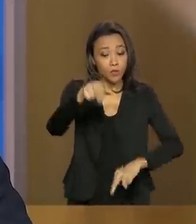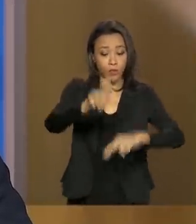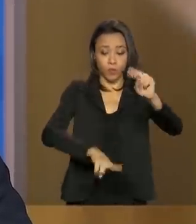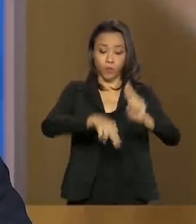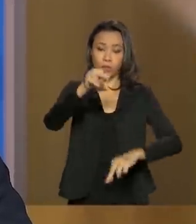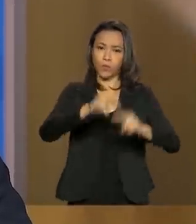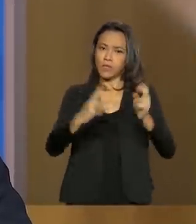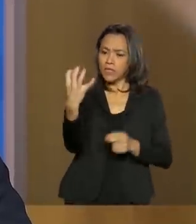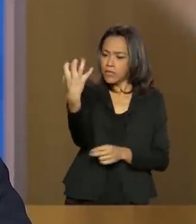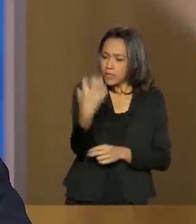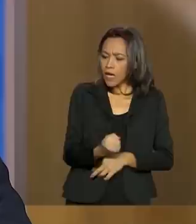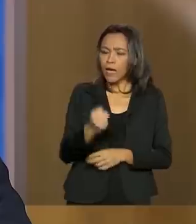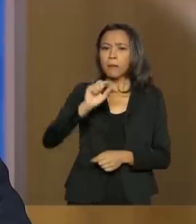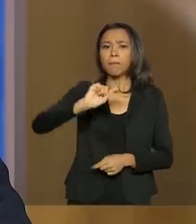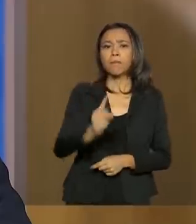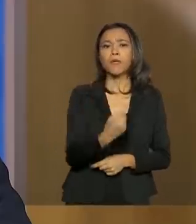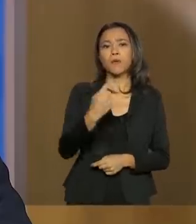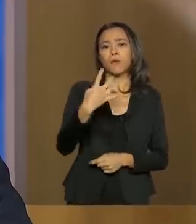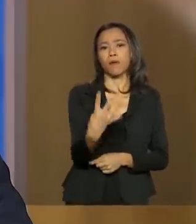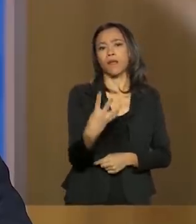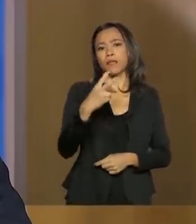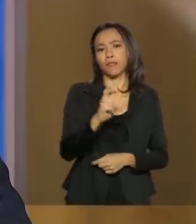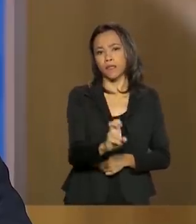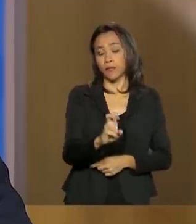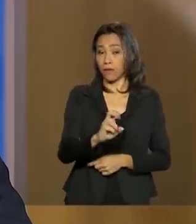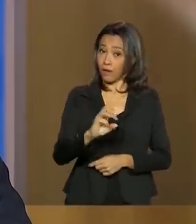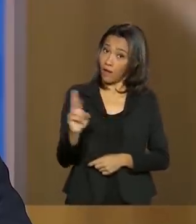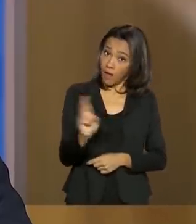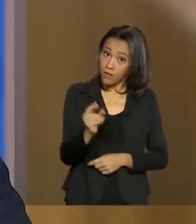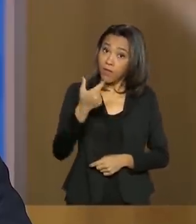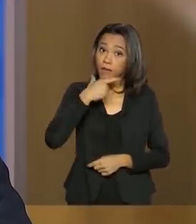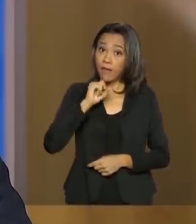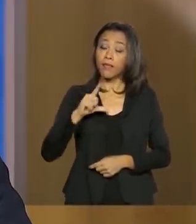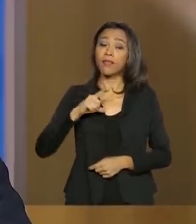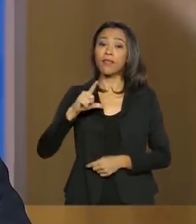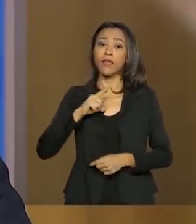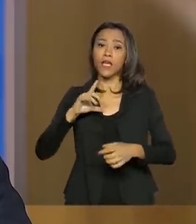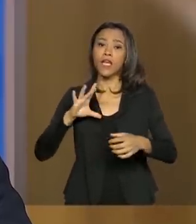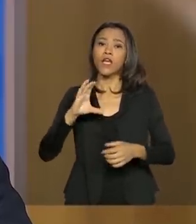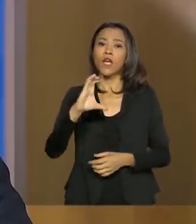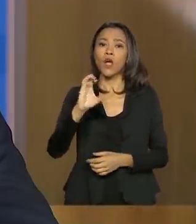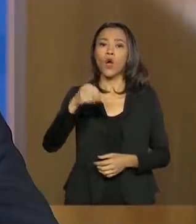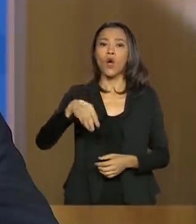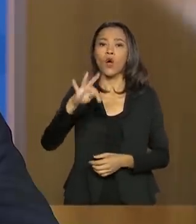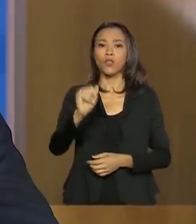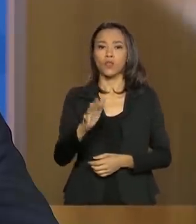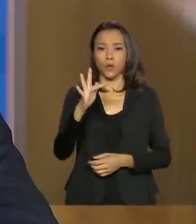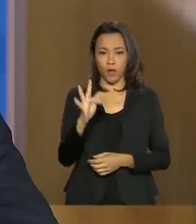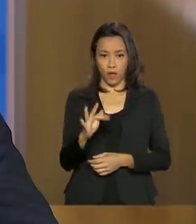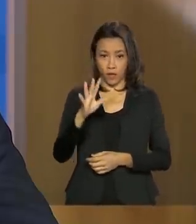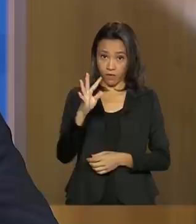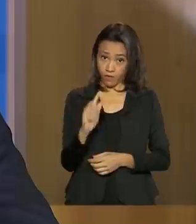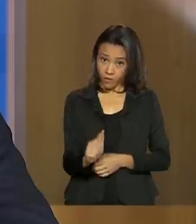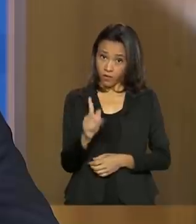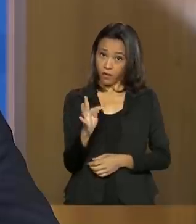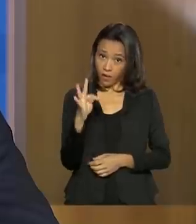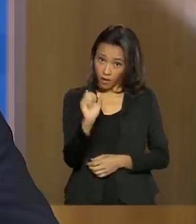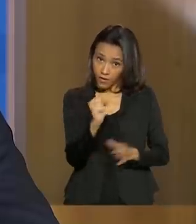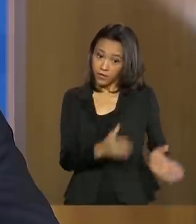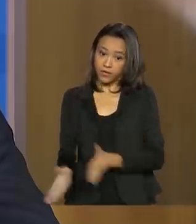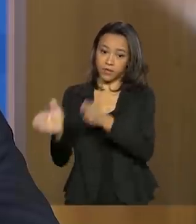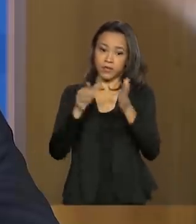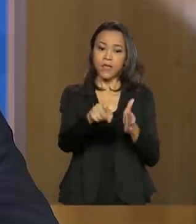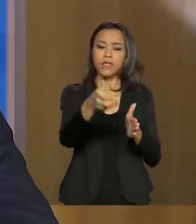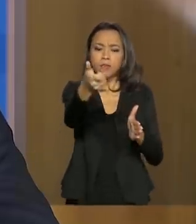um saque de até R$.045 aos que têm conta vinculada ao FGTS. Bolsonaro disse ainda que respeita a